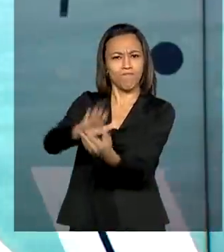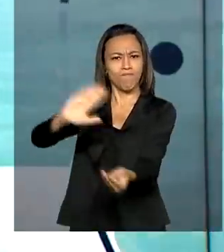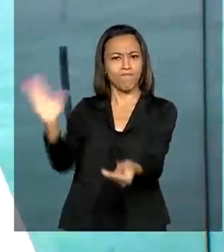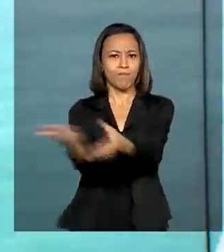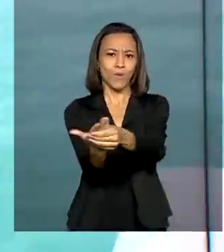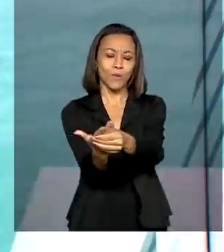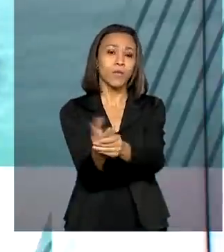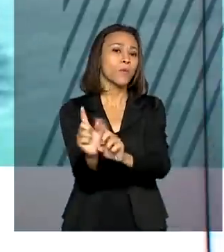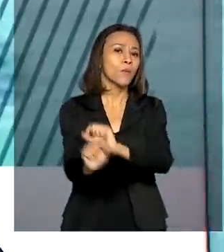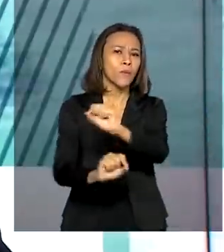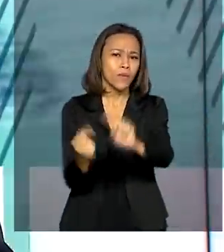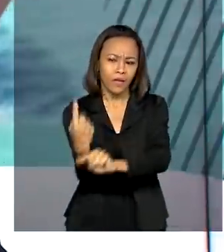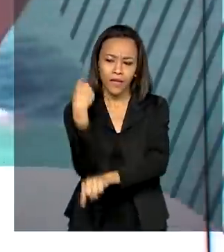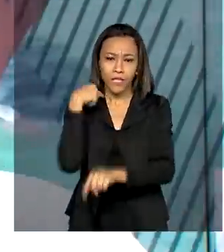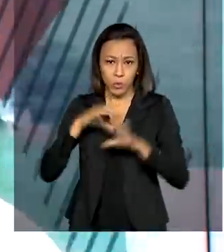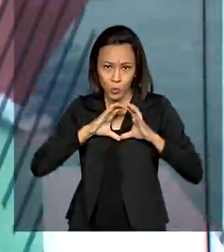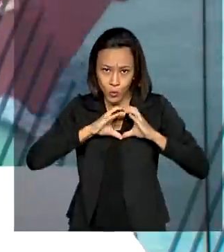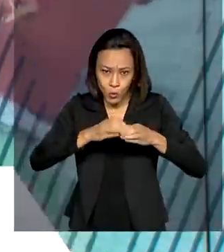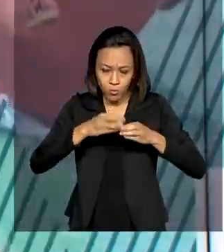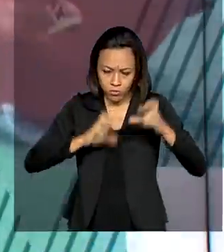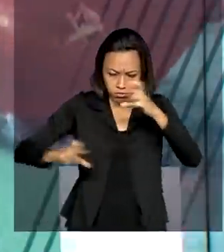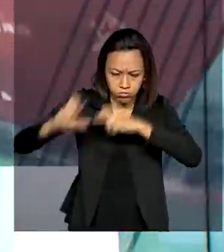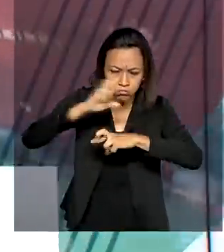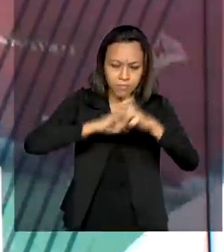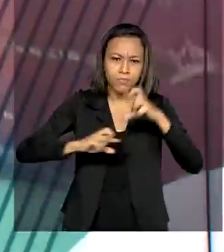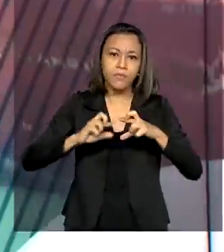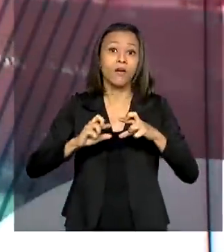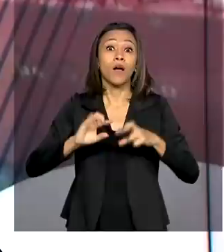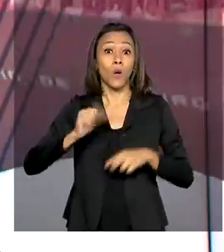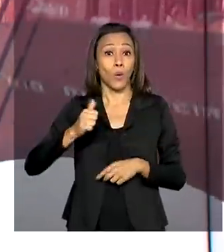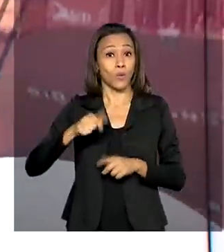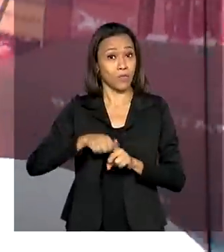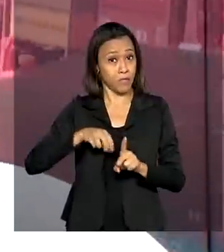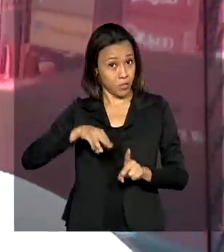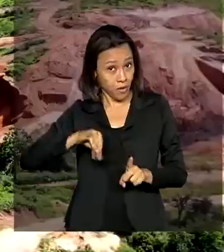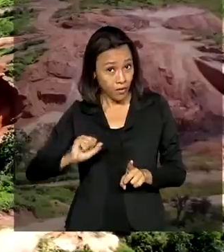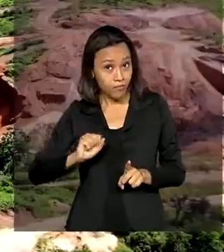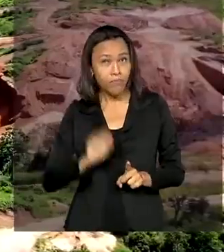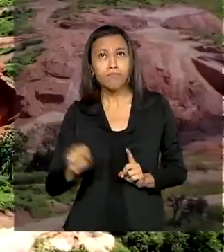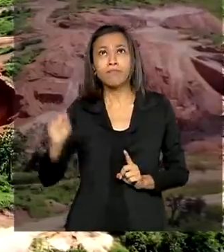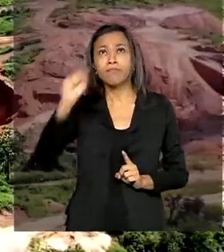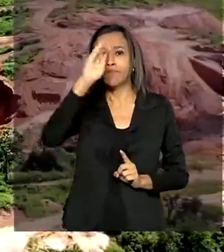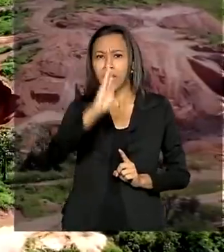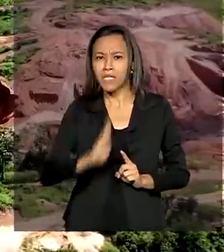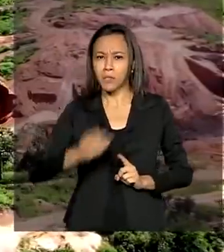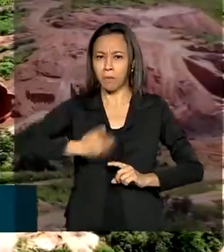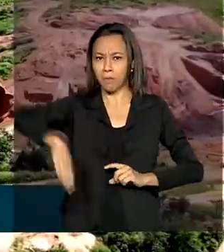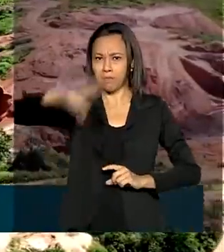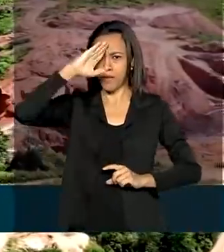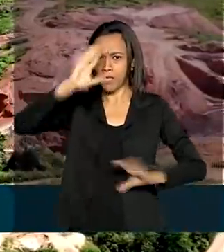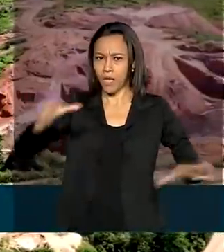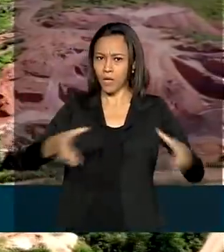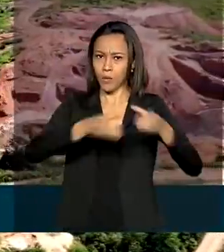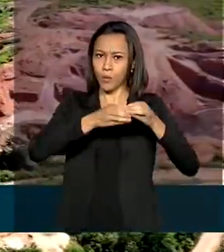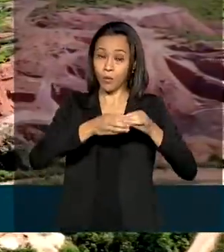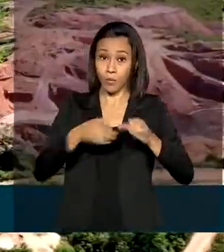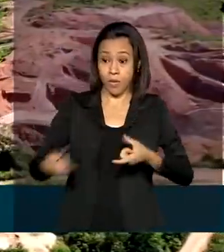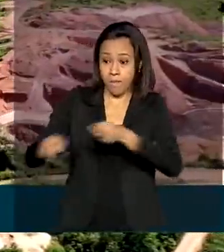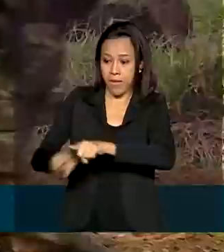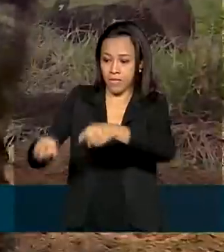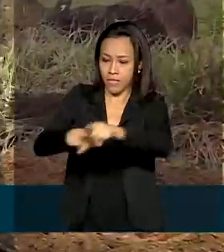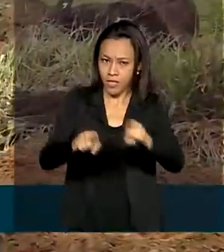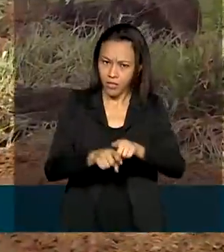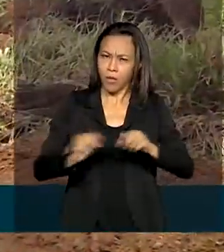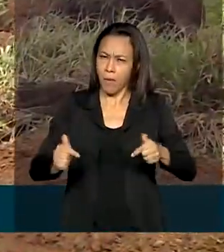desde o início da Operação Verde Brasil 2, em 11 de maio. Por todo o país, militares e agentes de órgãos parceiros